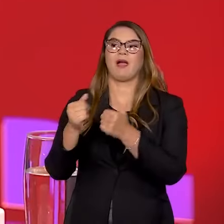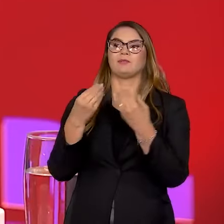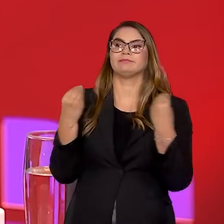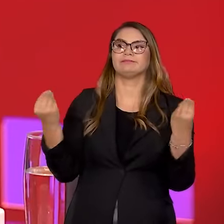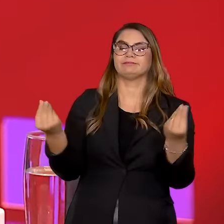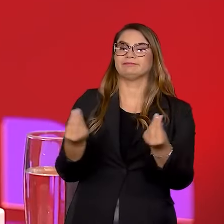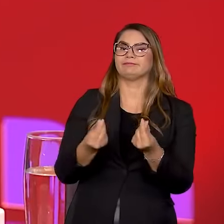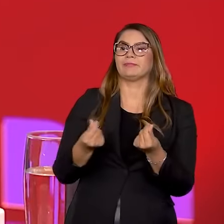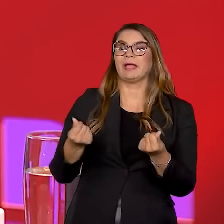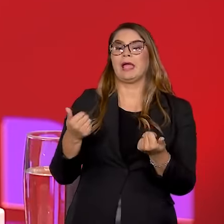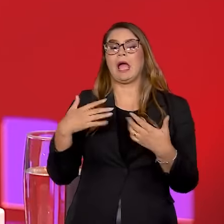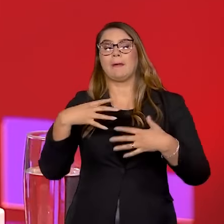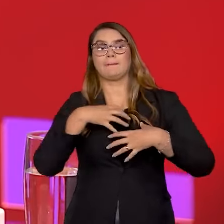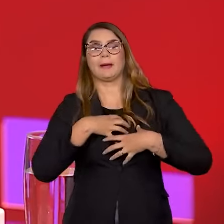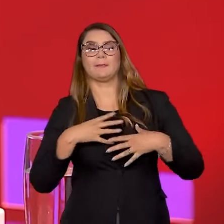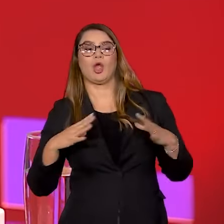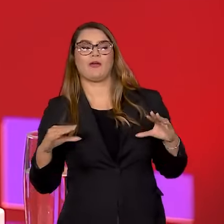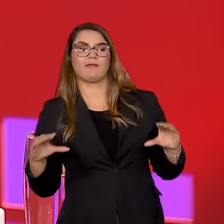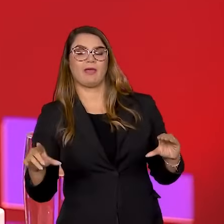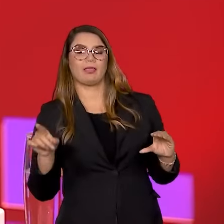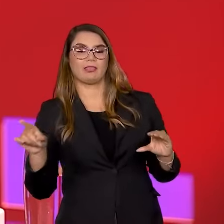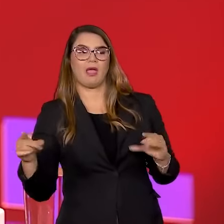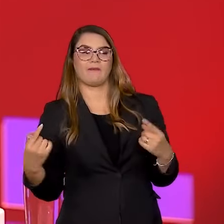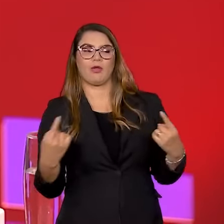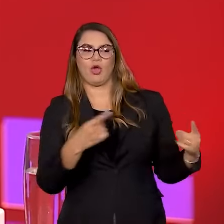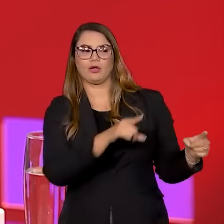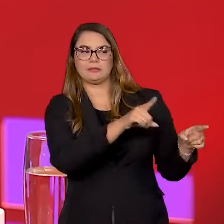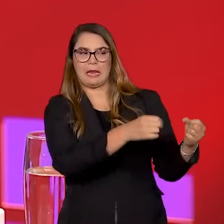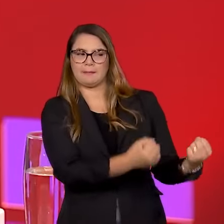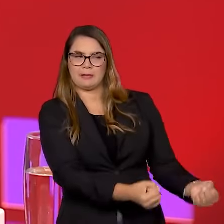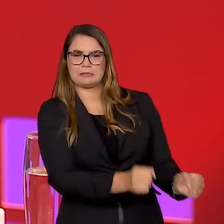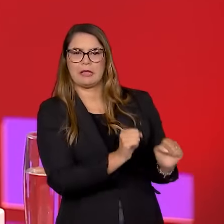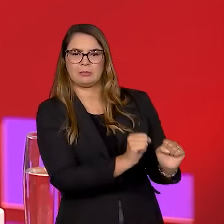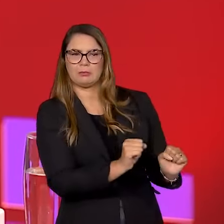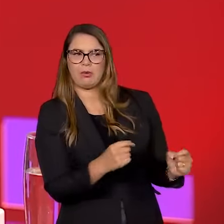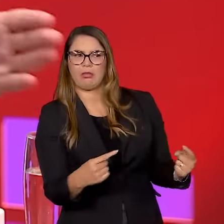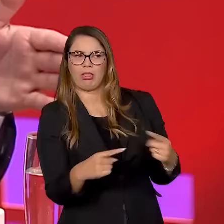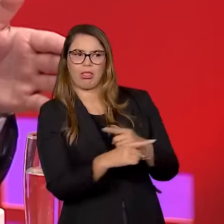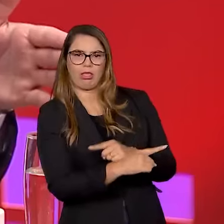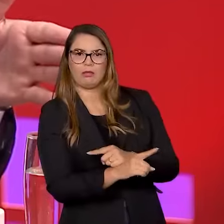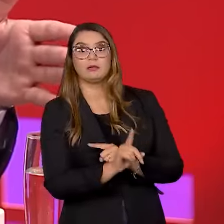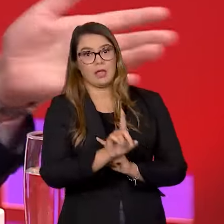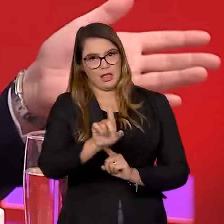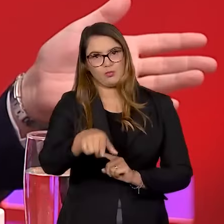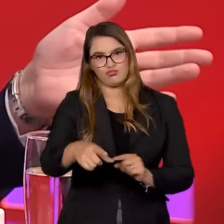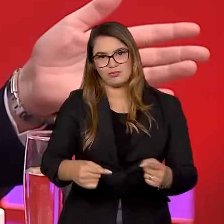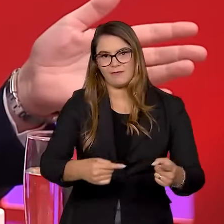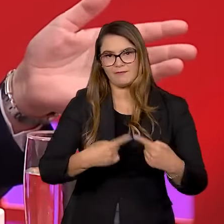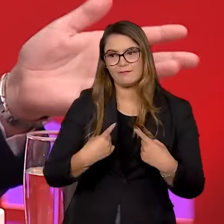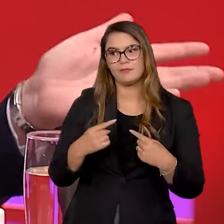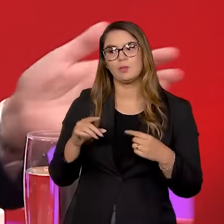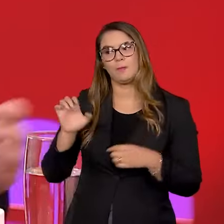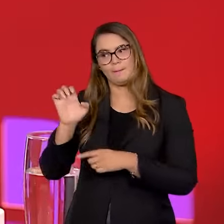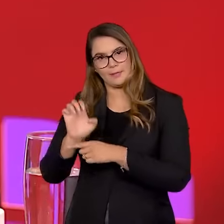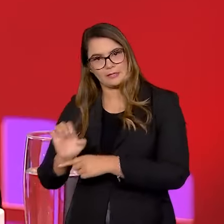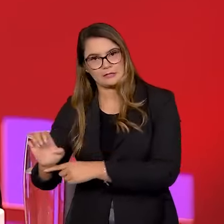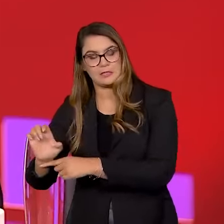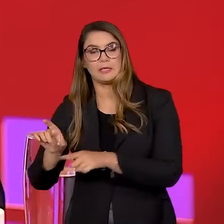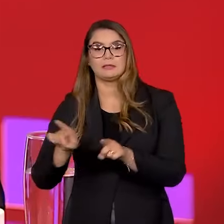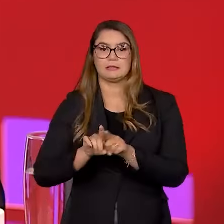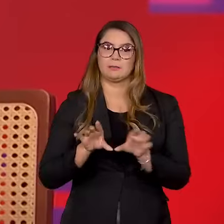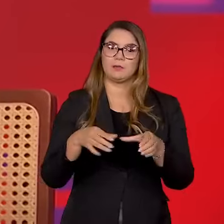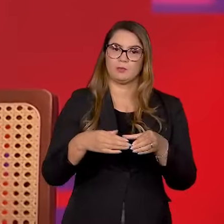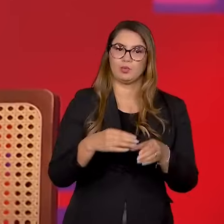ventos, né? Pela conveniência de sabores e coisas do gênero, né? Esse é o desafio para a esquerda de um modo geral e para o campo